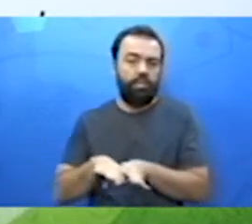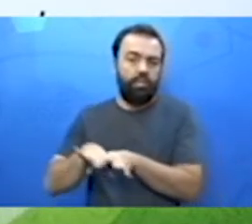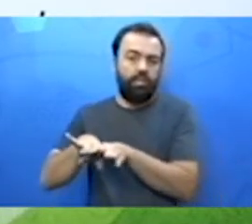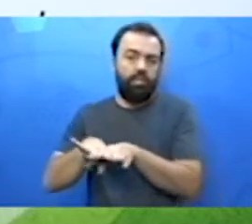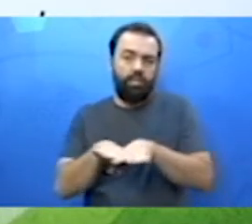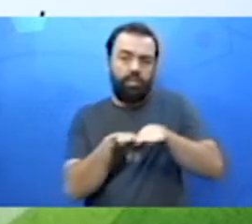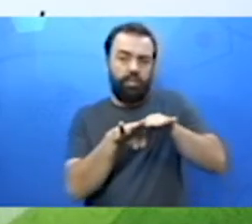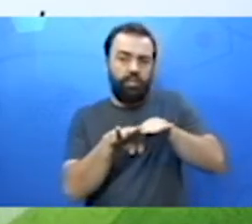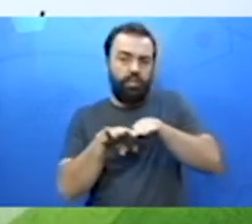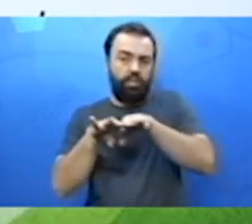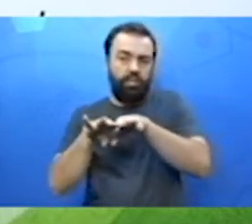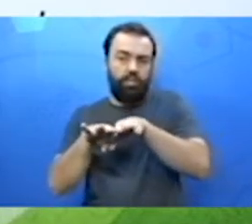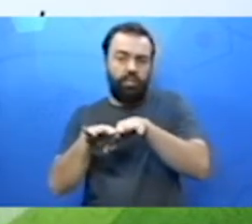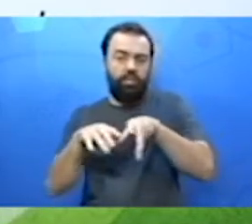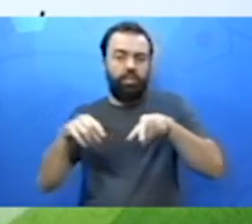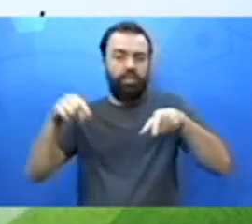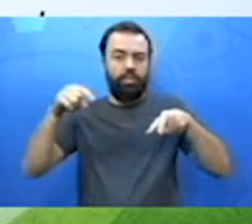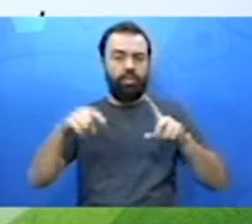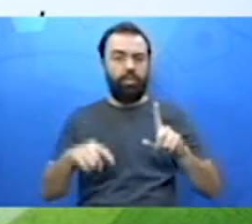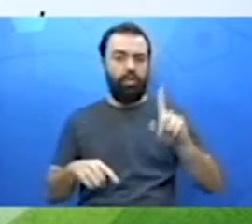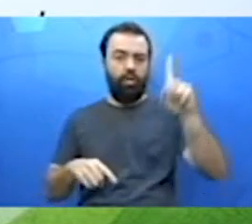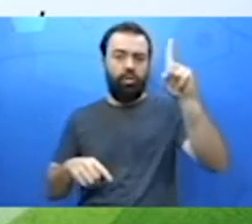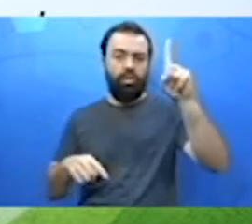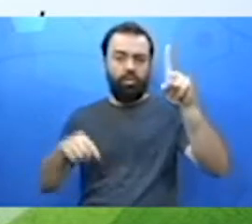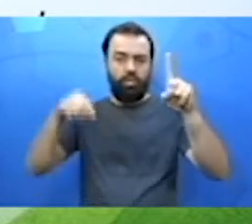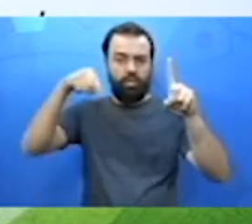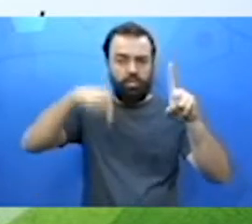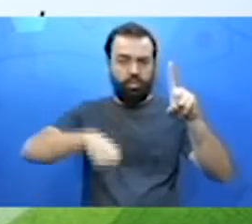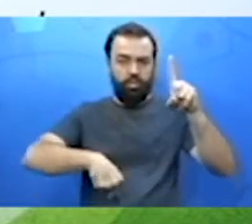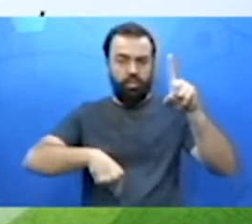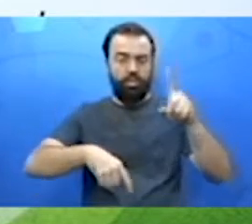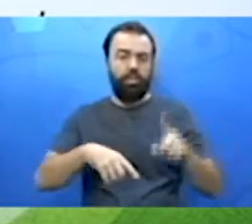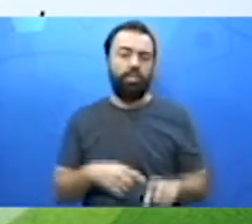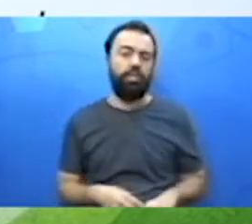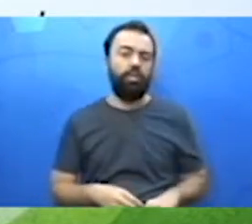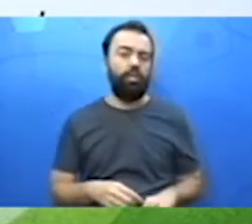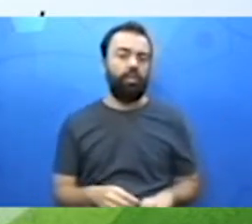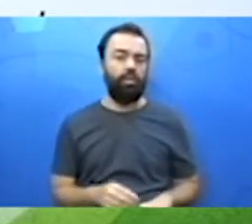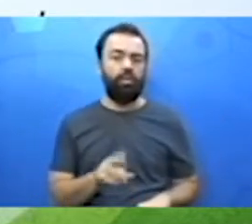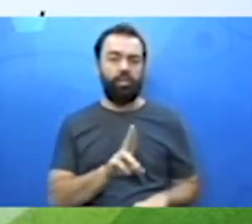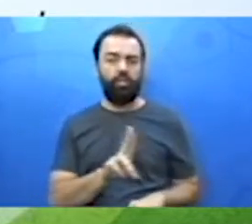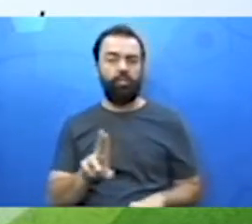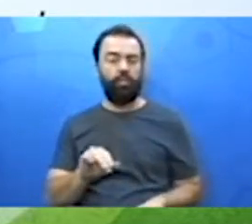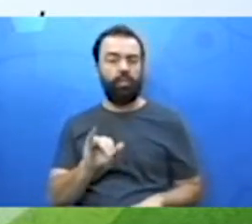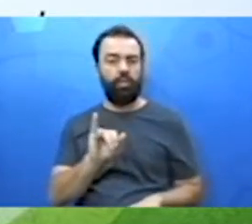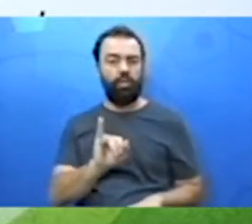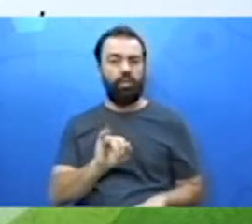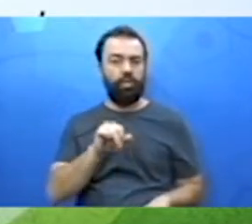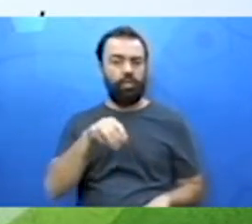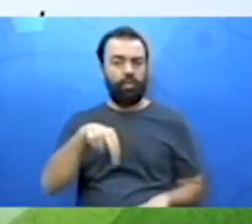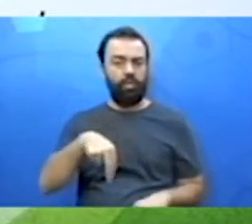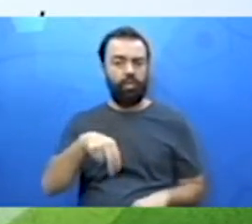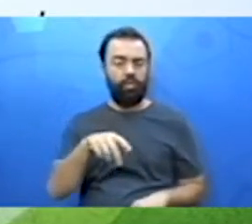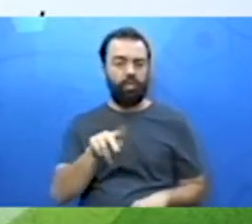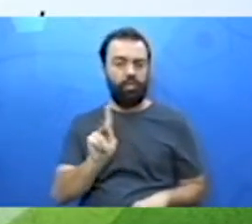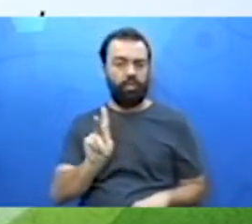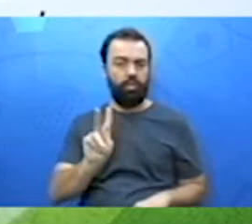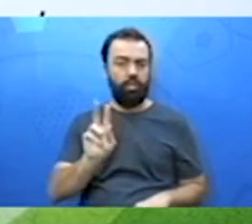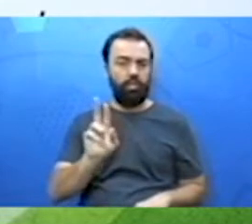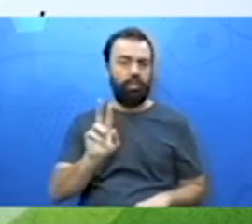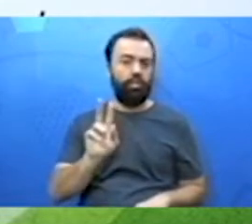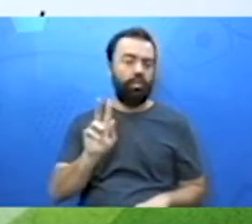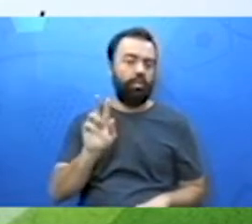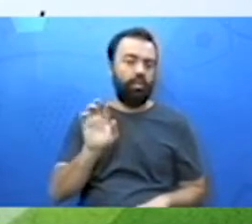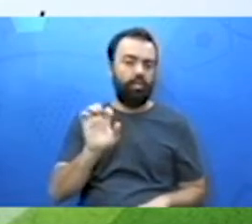proporcional. Diferente do que a Priscila já falou na anterior. Olha aqui a grandeza 1 e a